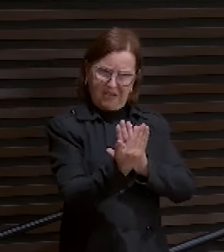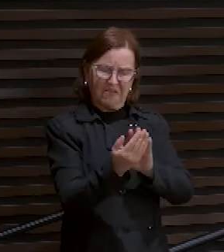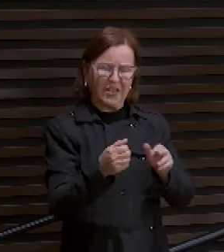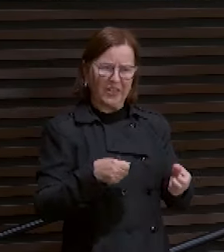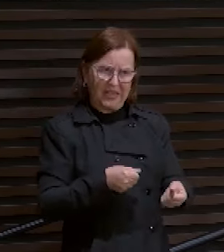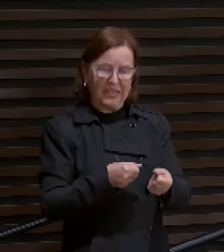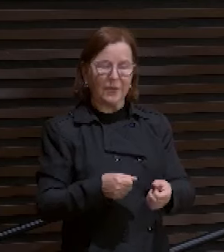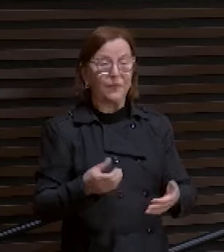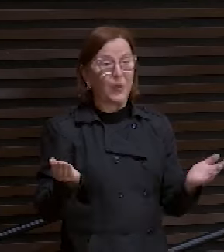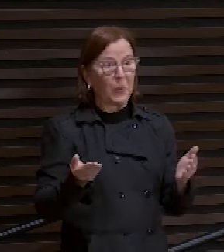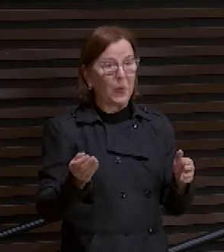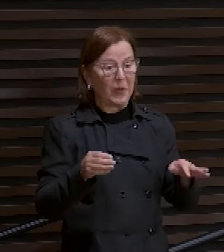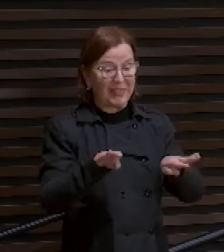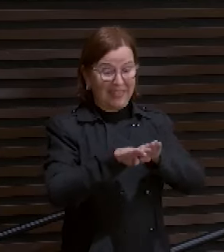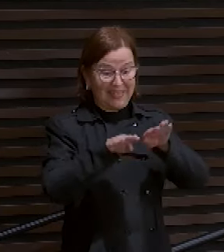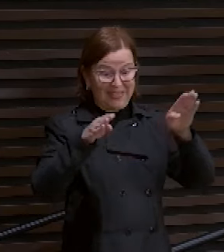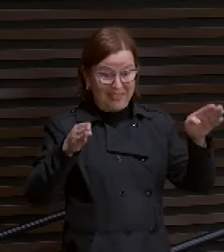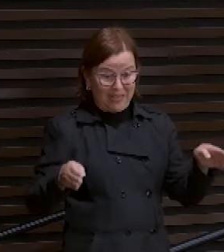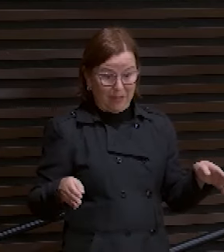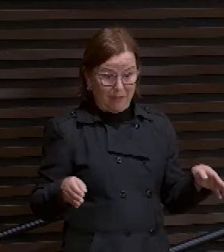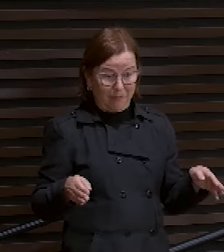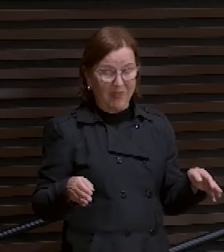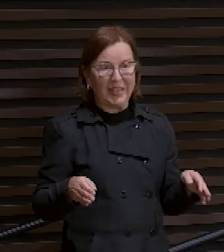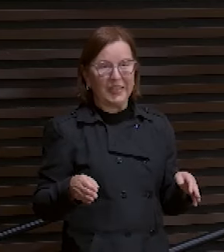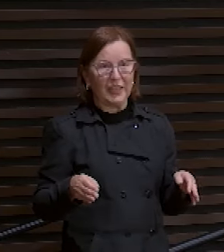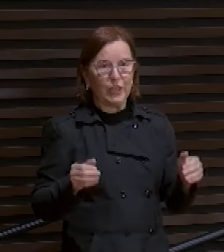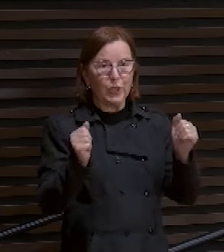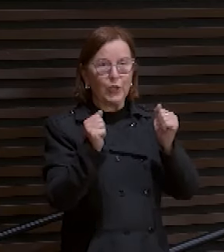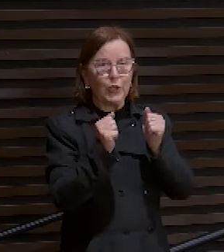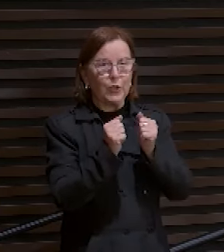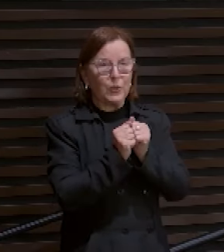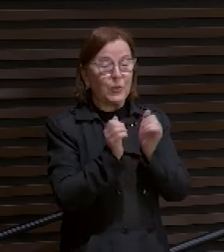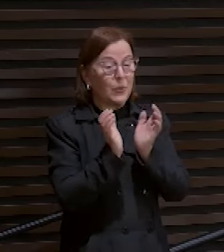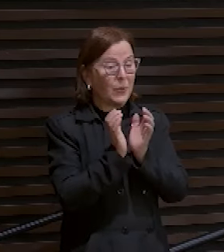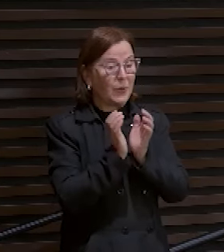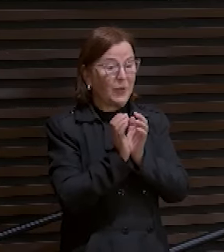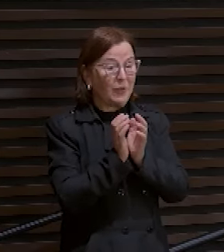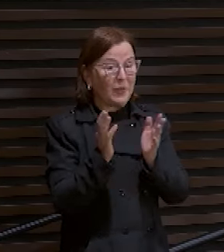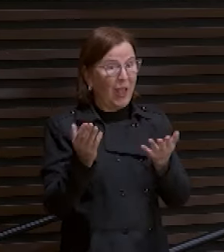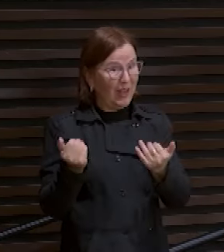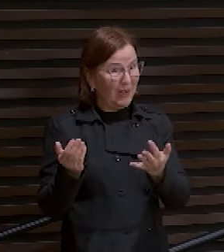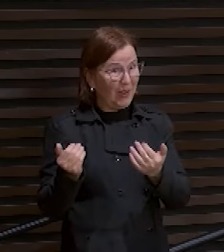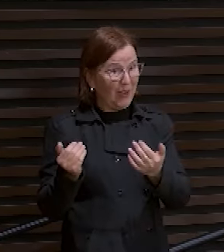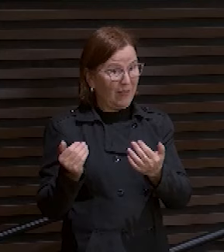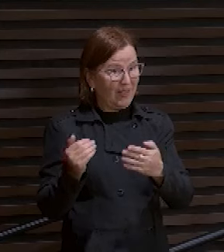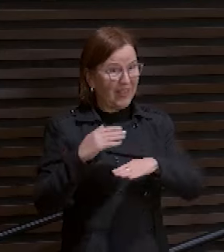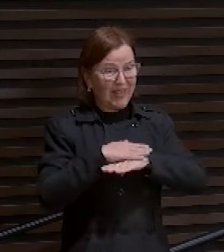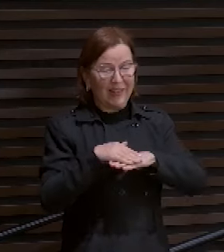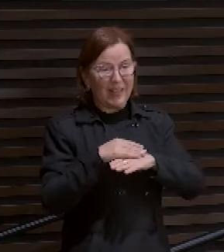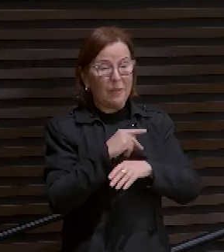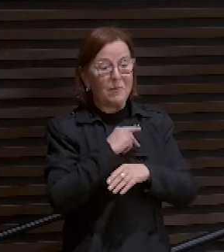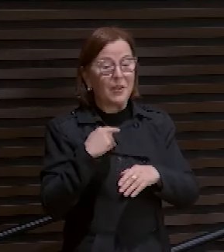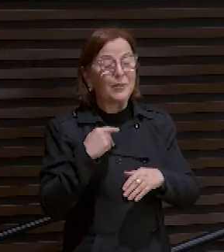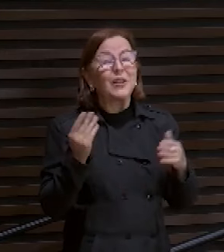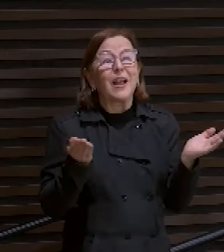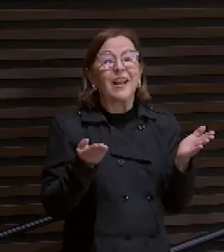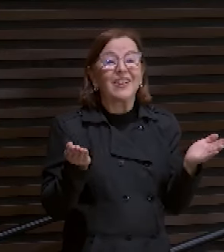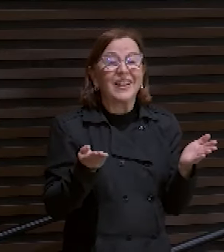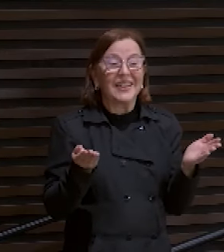bando de jovens. E a conversa lá, pastor, e agora?